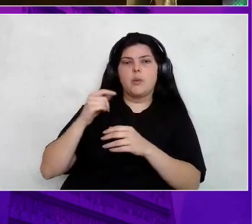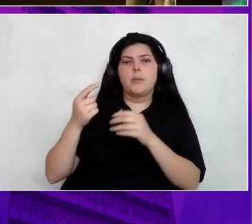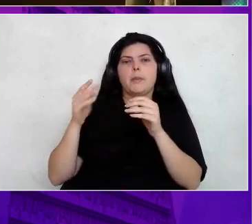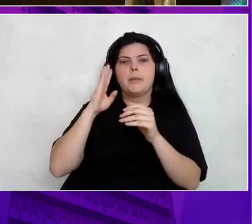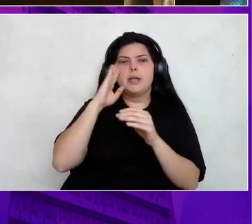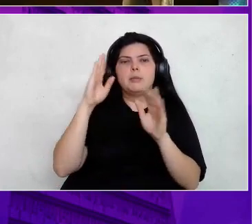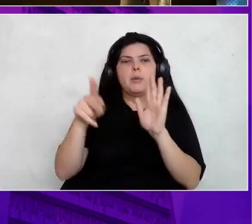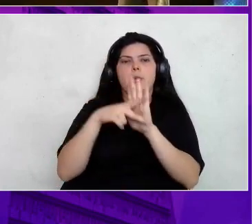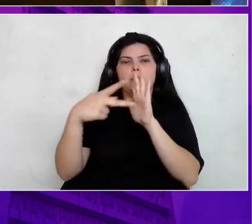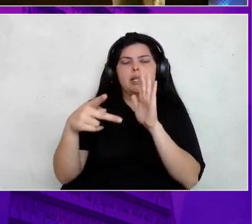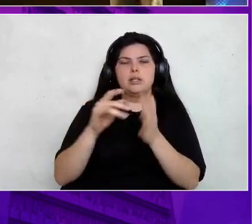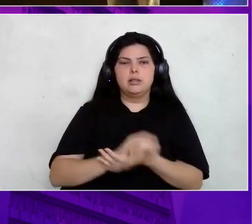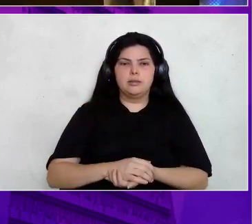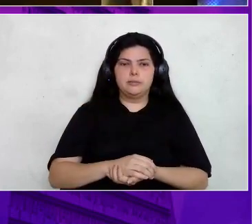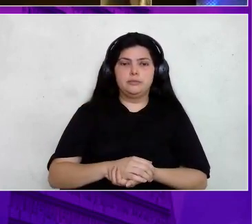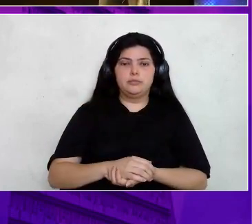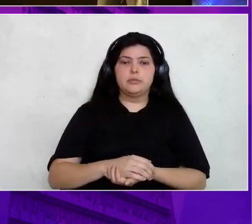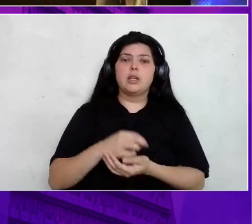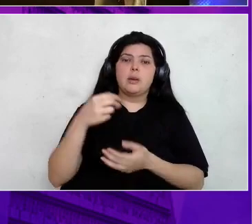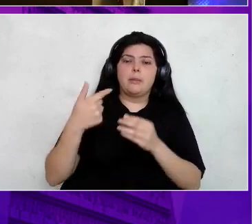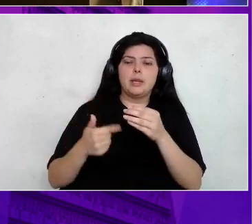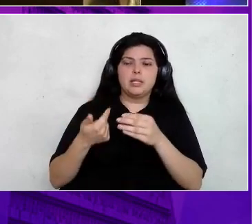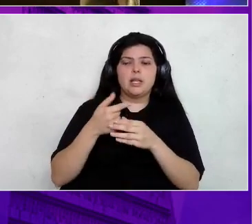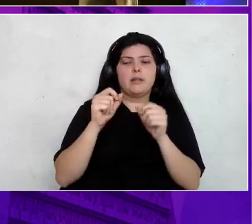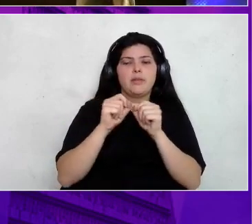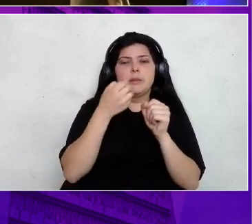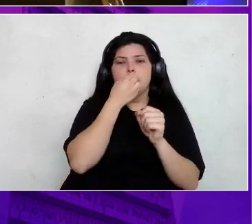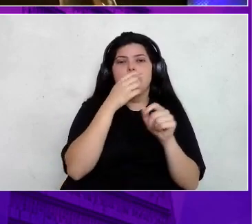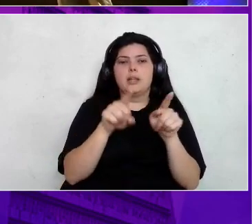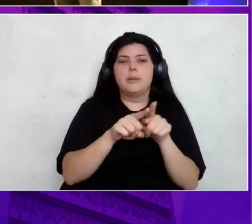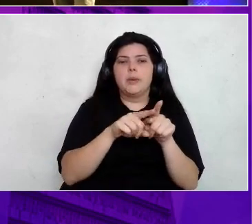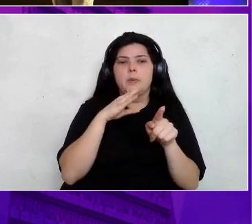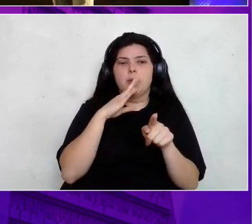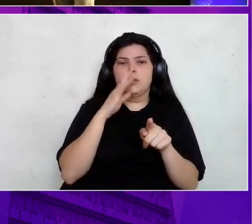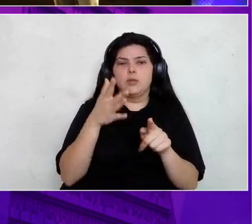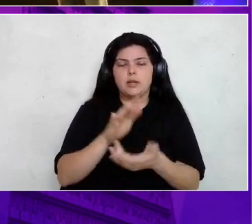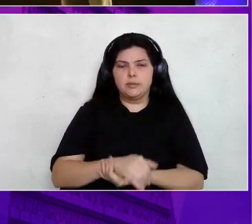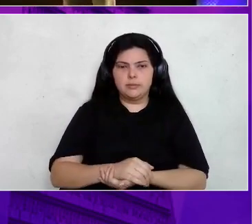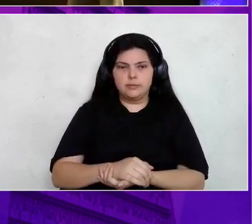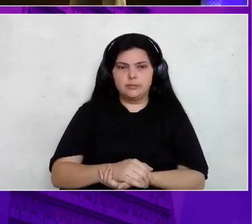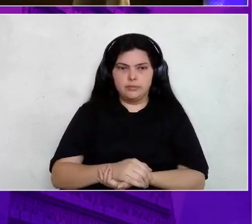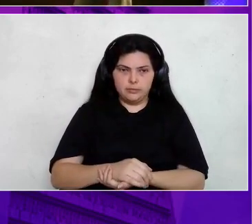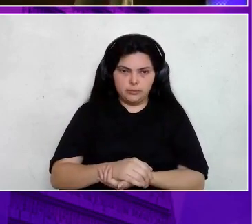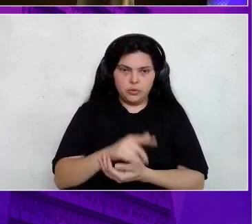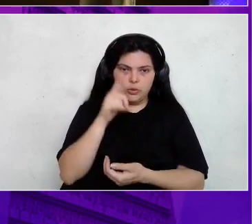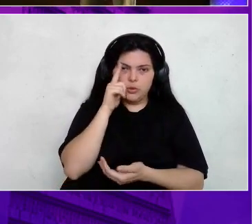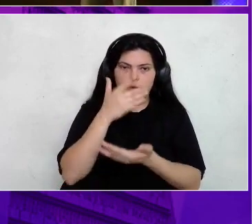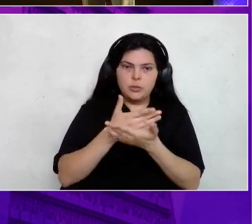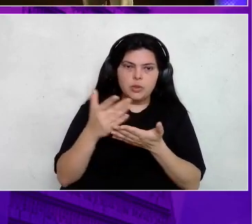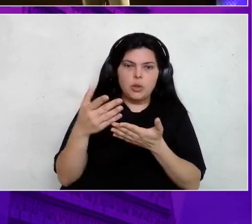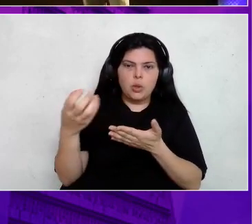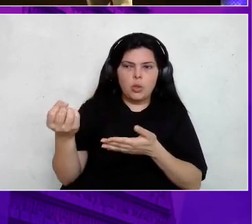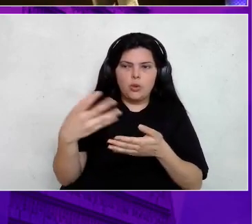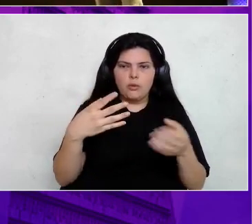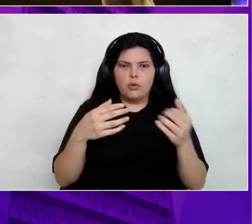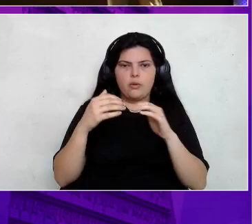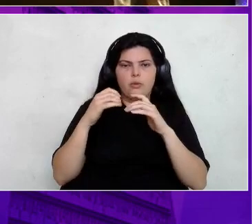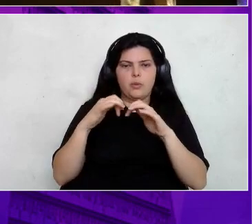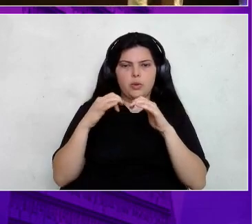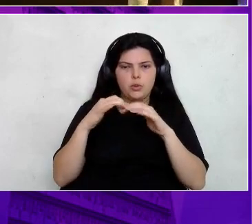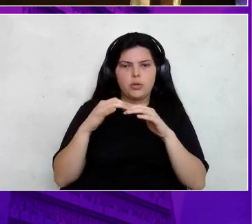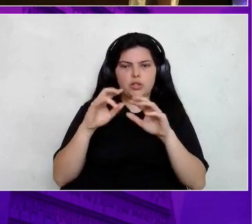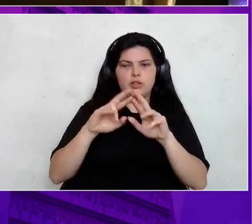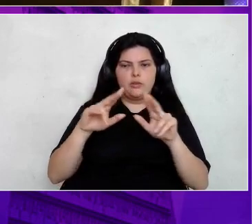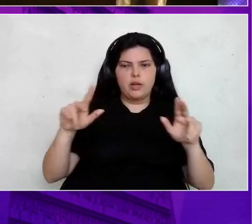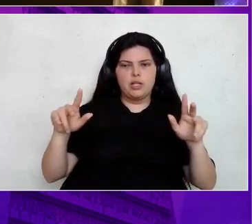né? Que é o que o MySQL sempre fez muito bem. Ele é bem conhecido por isso. Só que a gente começou a agregar novos motores, tá? Para diferentes workloads. Então, a gente